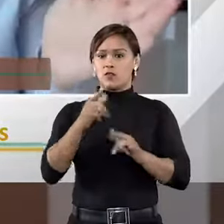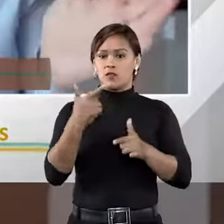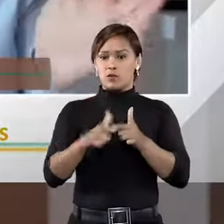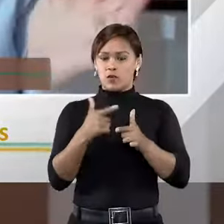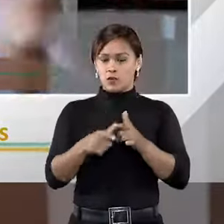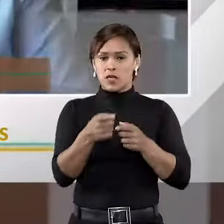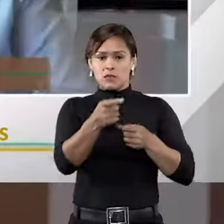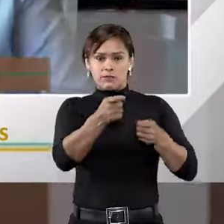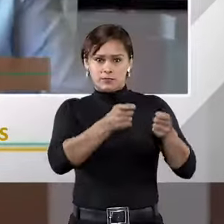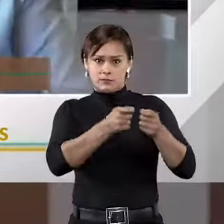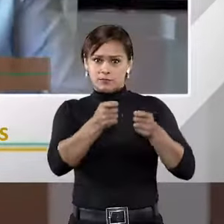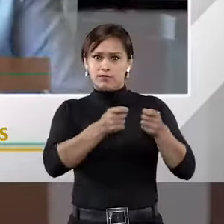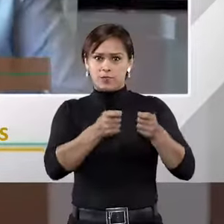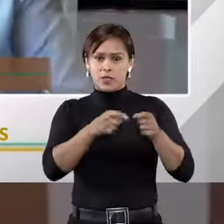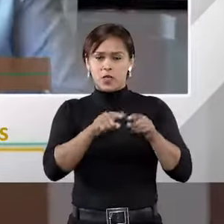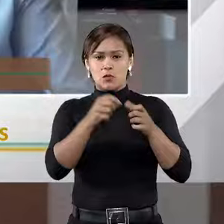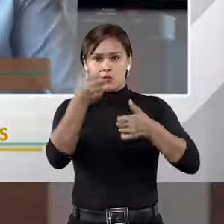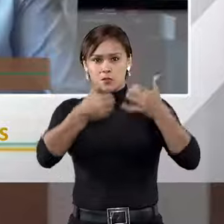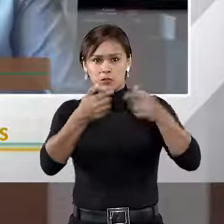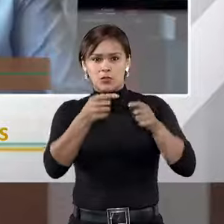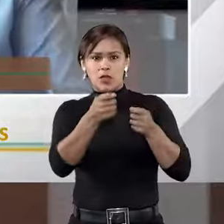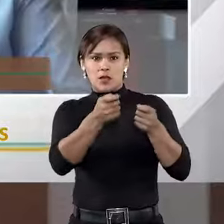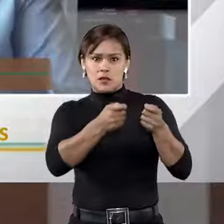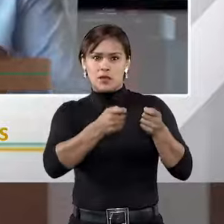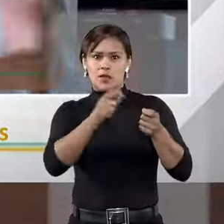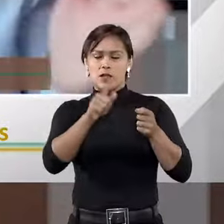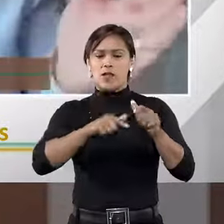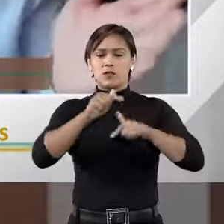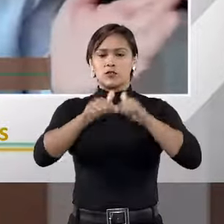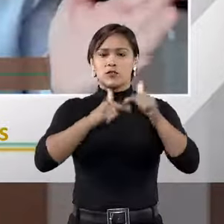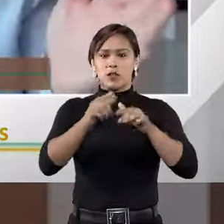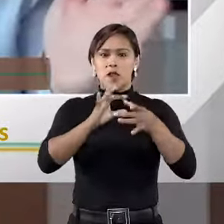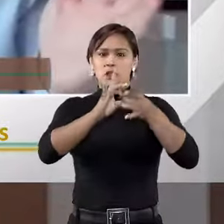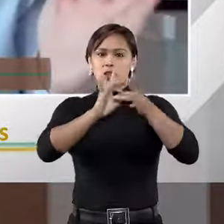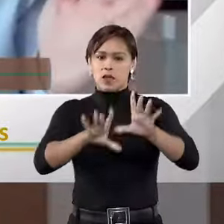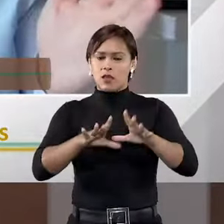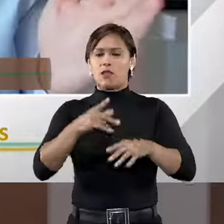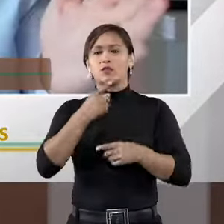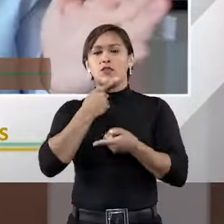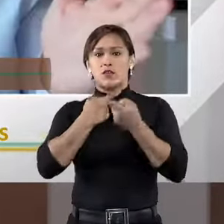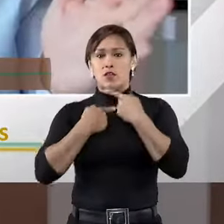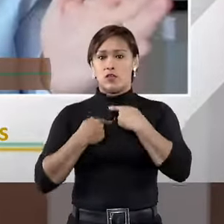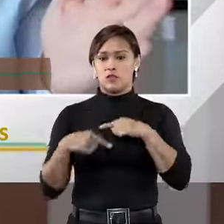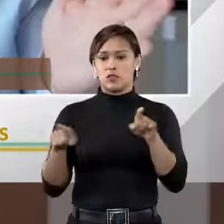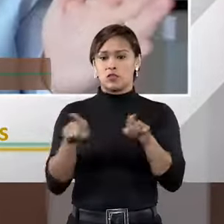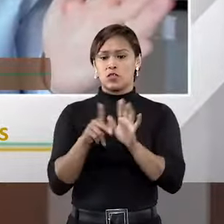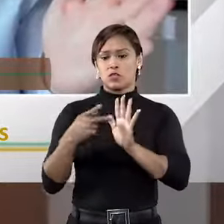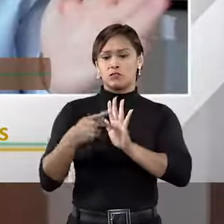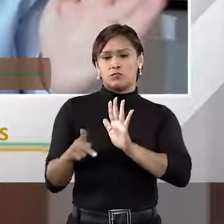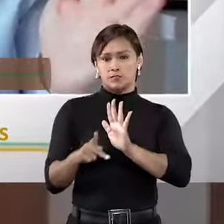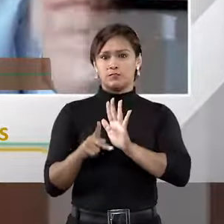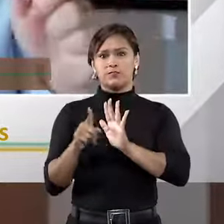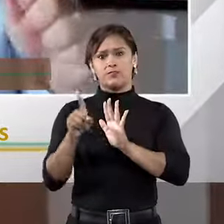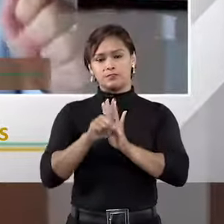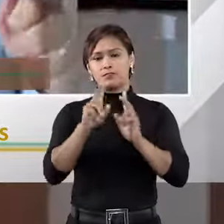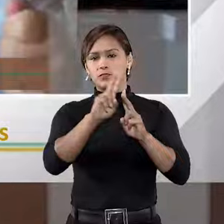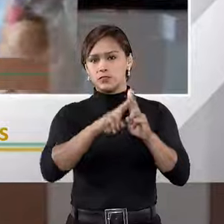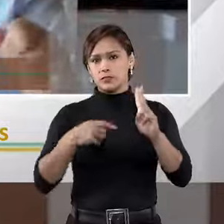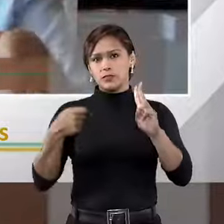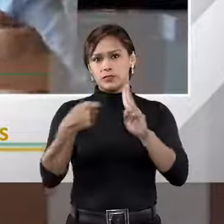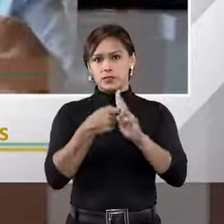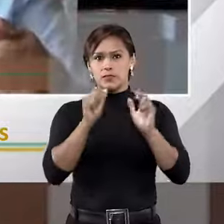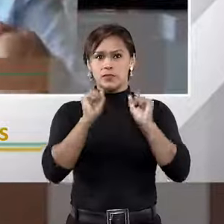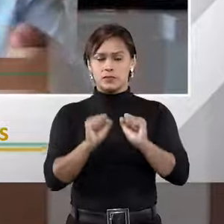arbitragem é, como eu disse, um exercício de autonomia da vontade. Então, os litigantes podem